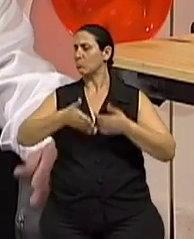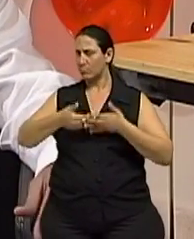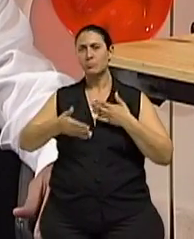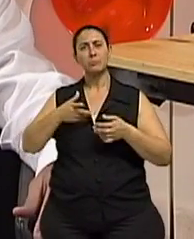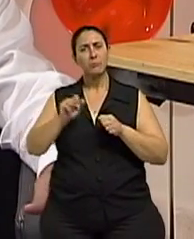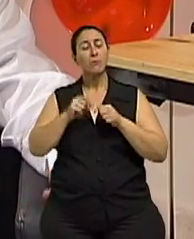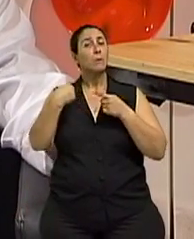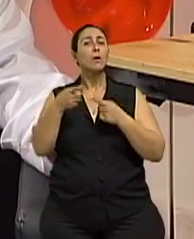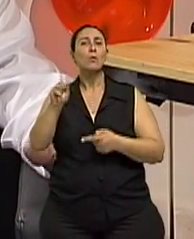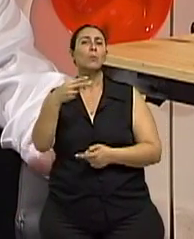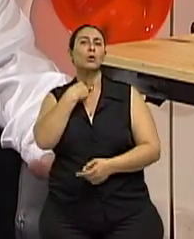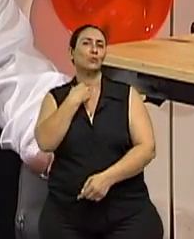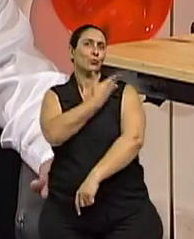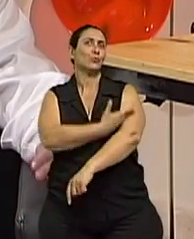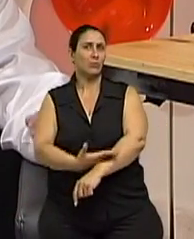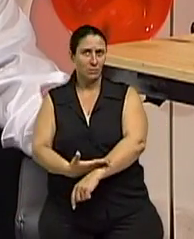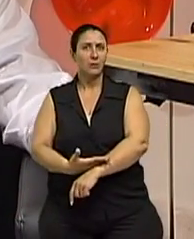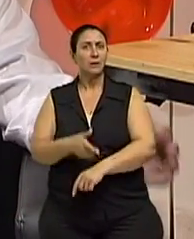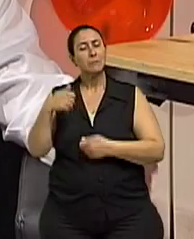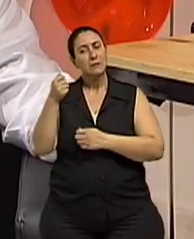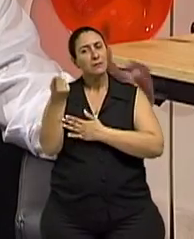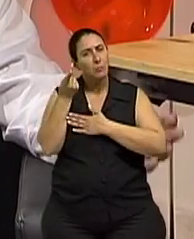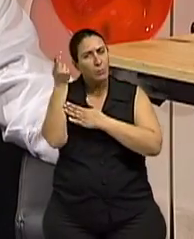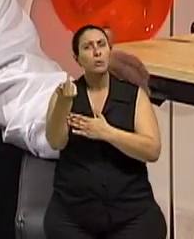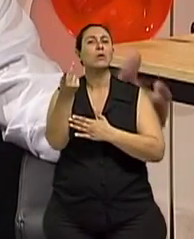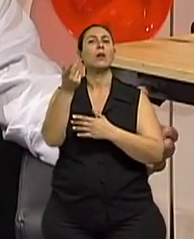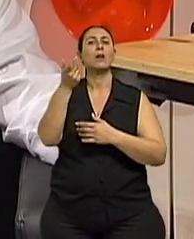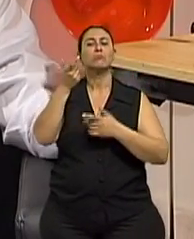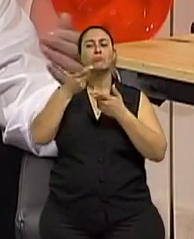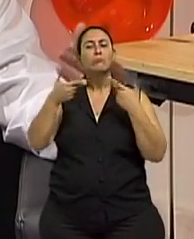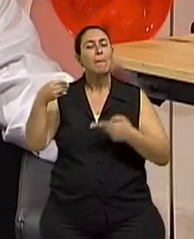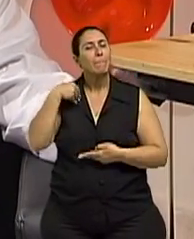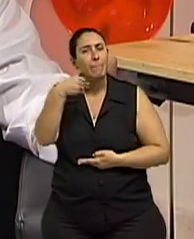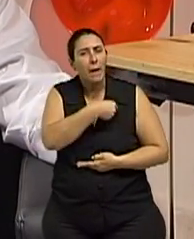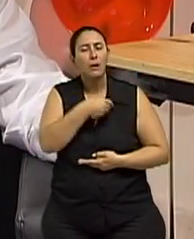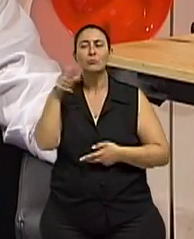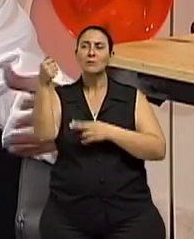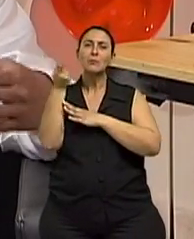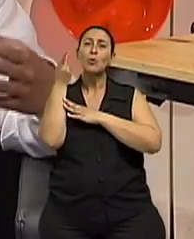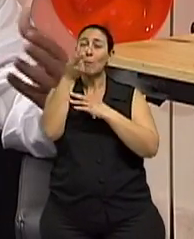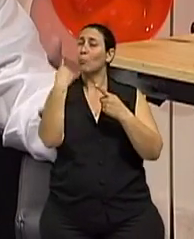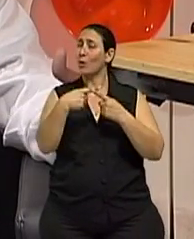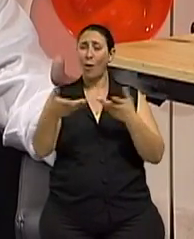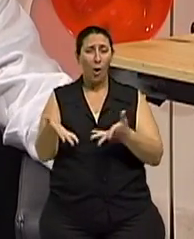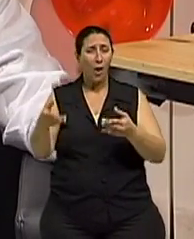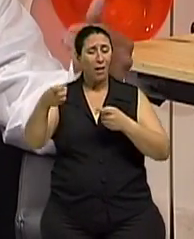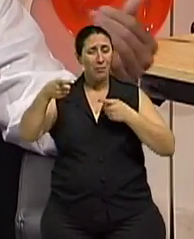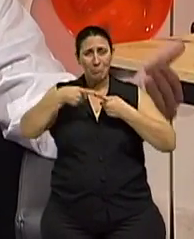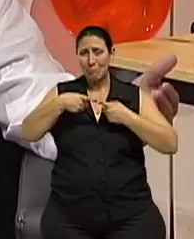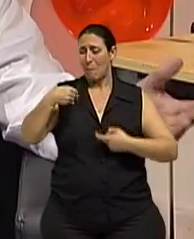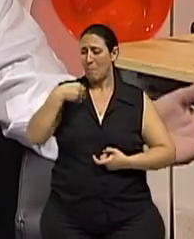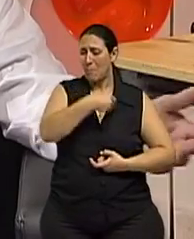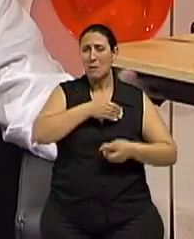não devem se acostumar, não. Eu acho que eles têm que procurar sempre os recursos médicos, tudo. Até porque a tecnologia da medicina evoluiu muito... Muito.